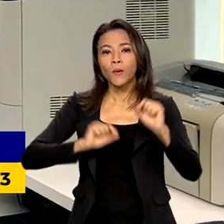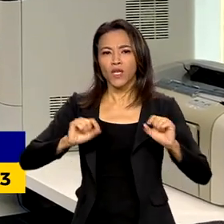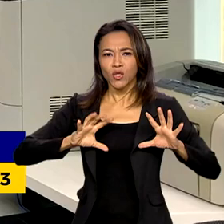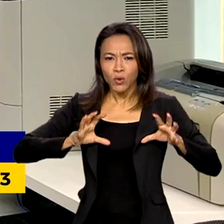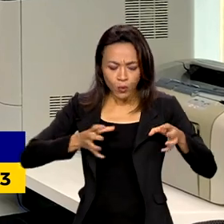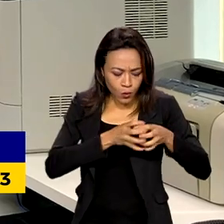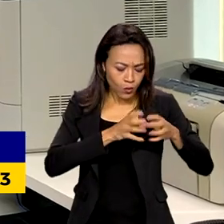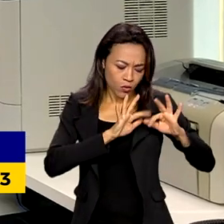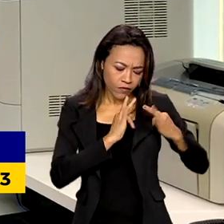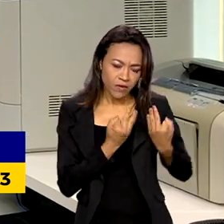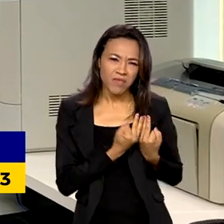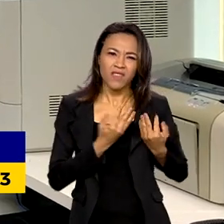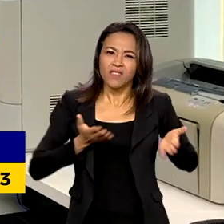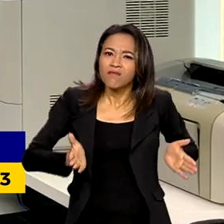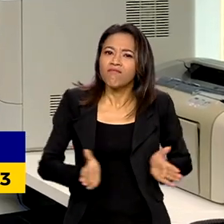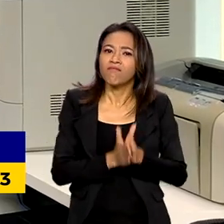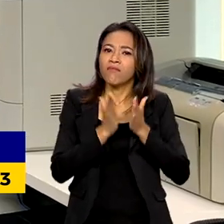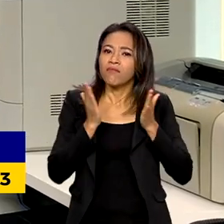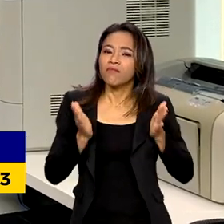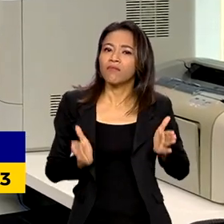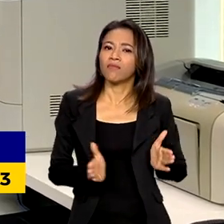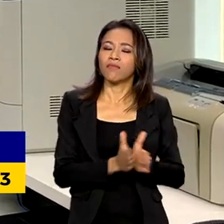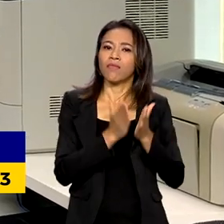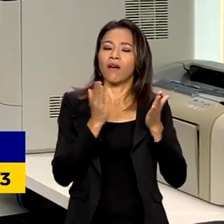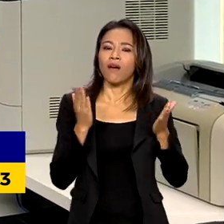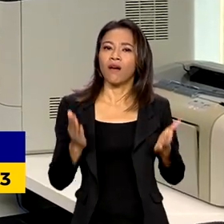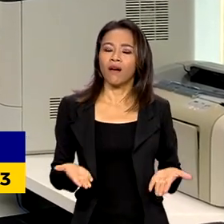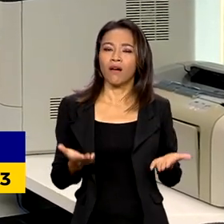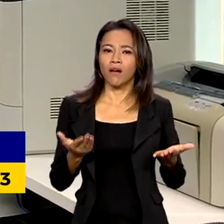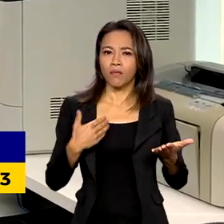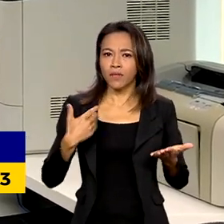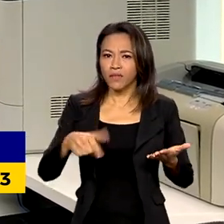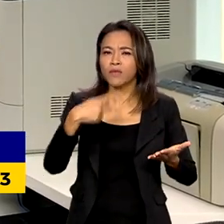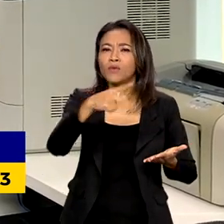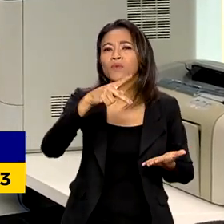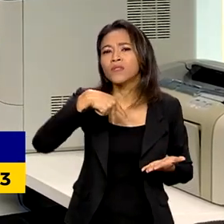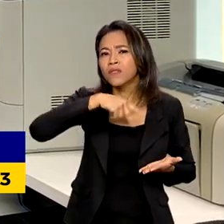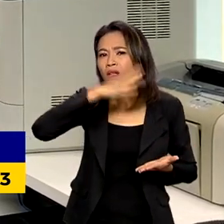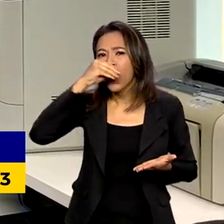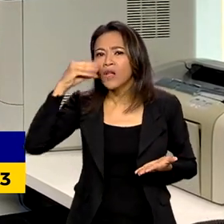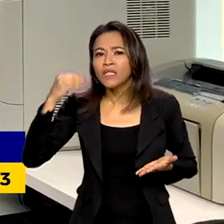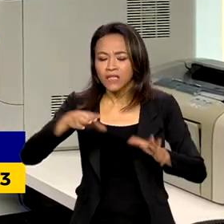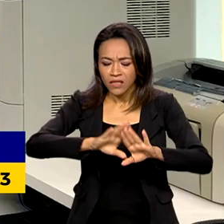familiares empobrecidos, têm suas infâncias e suas adolescências